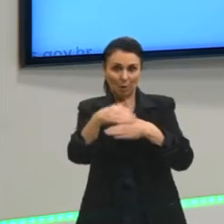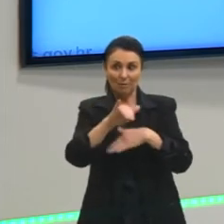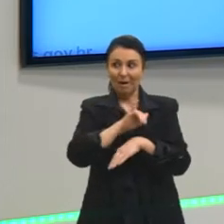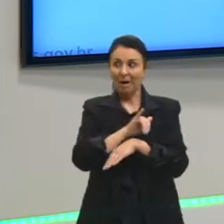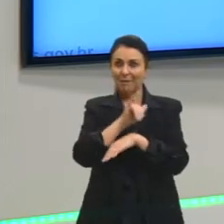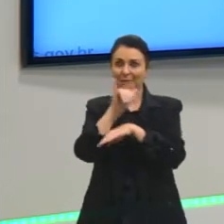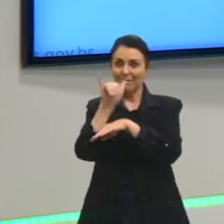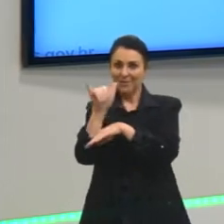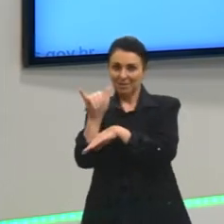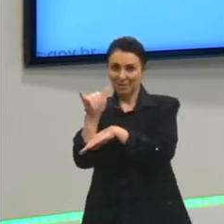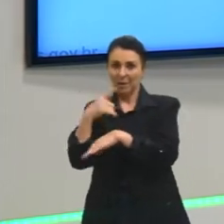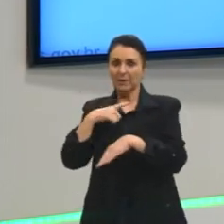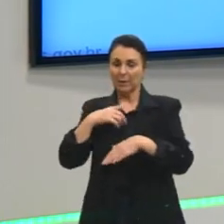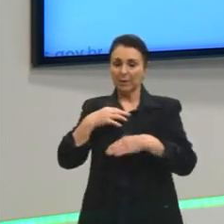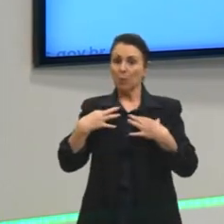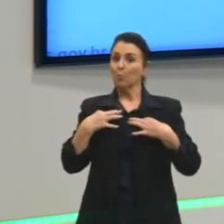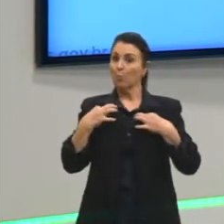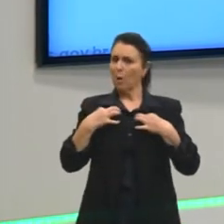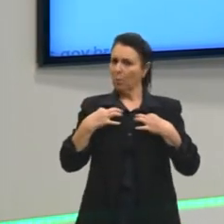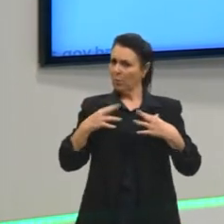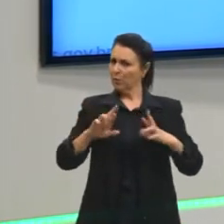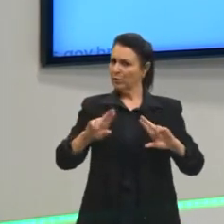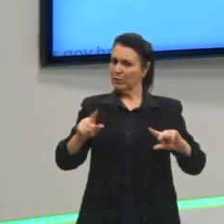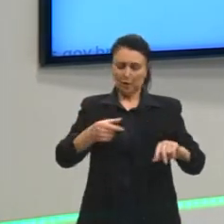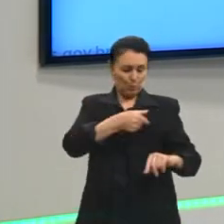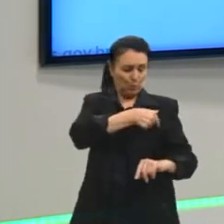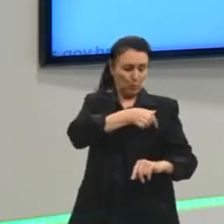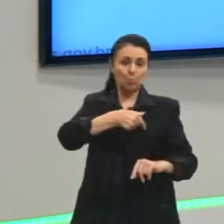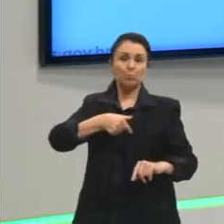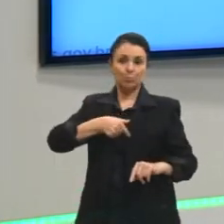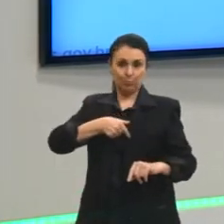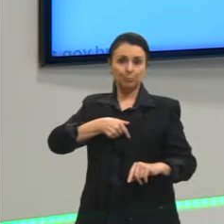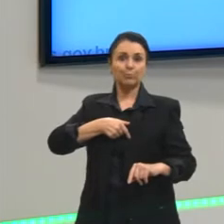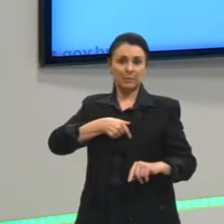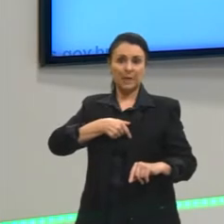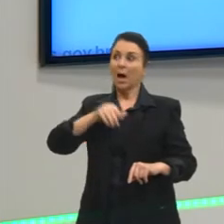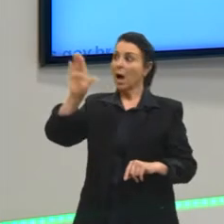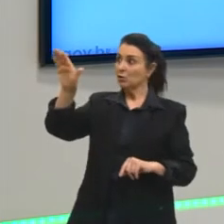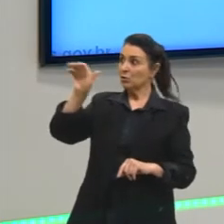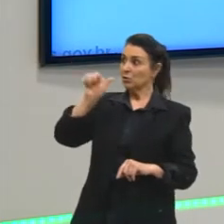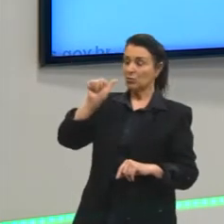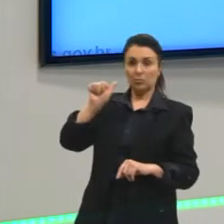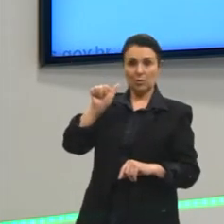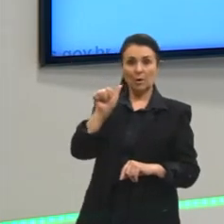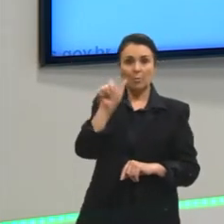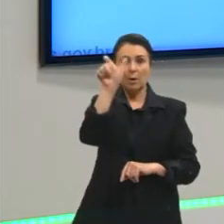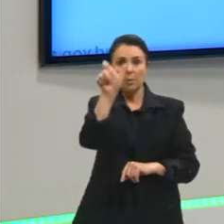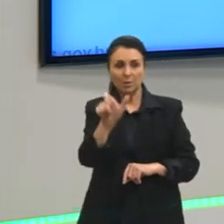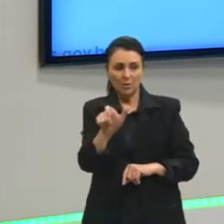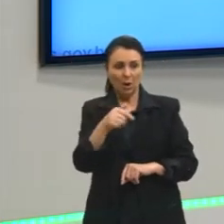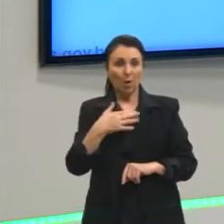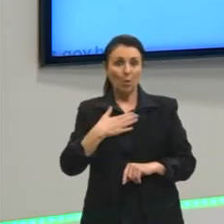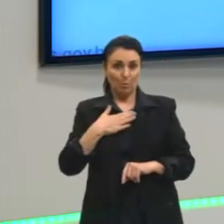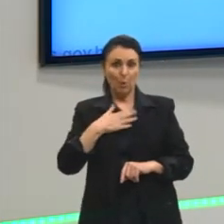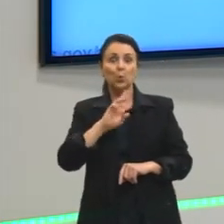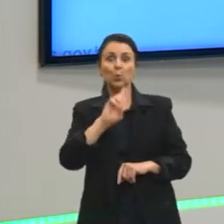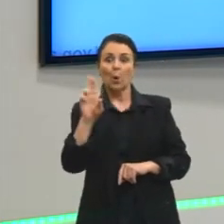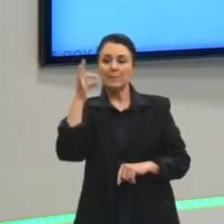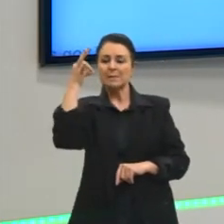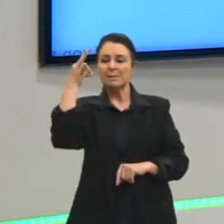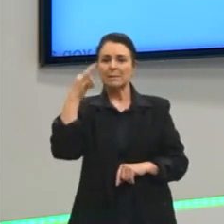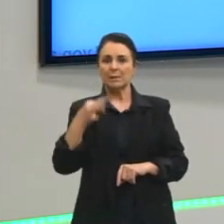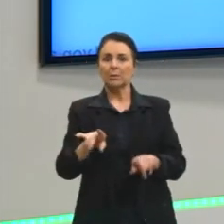estar com uma camiseta diferente, vocês vão ver que ela tem um adesivo de identificação, chama ela e diz, olha, o meu nome está correto,